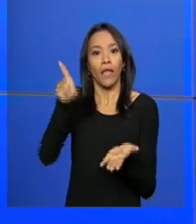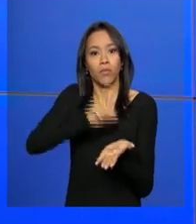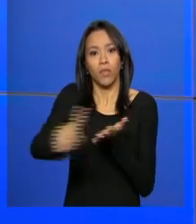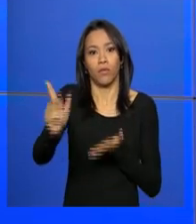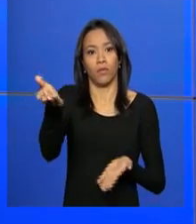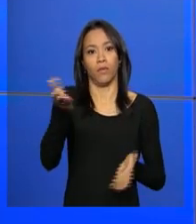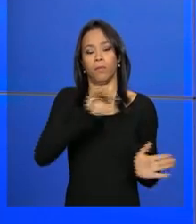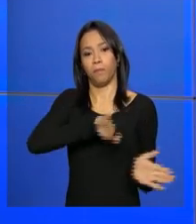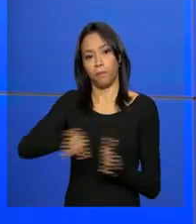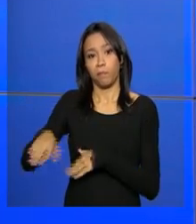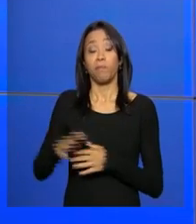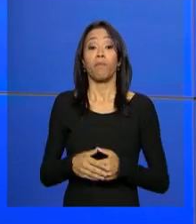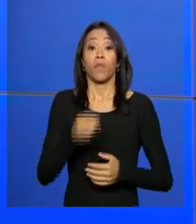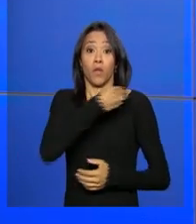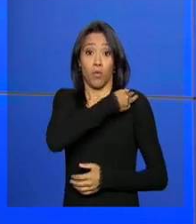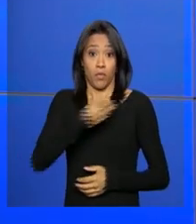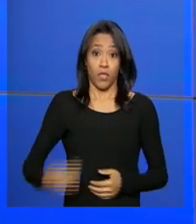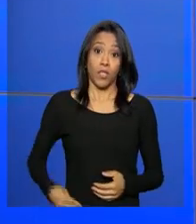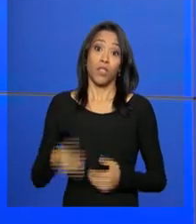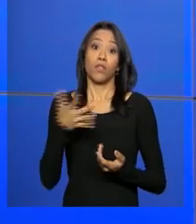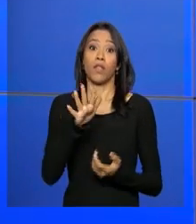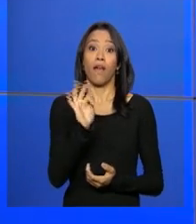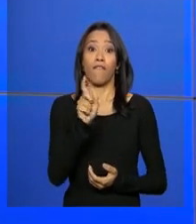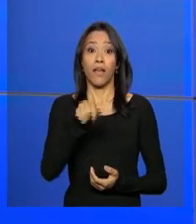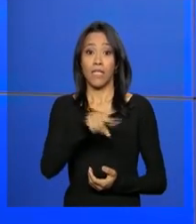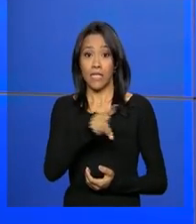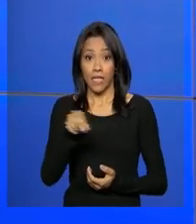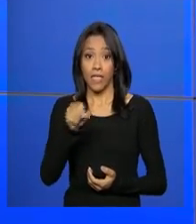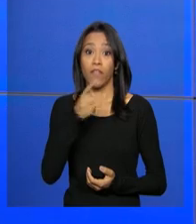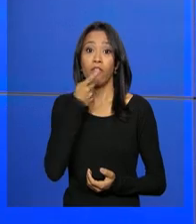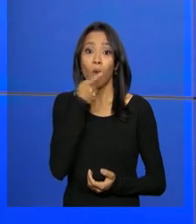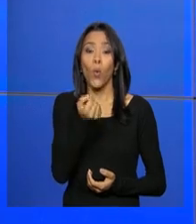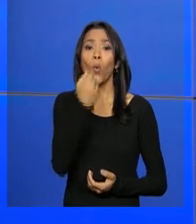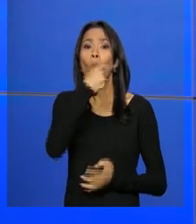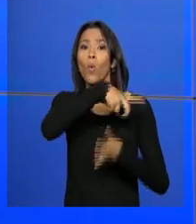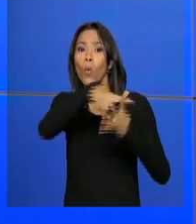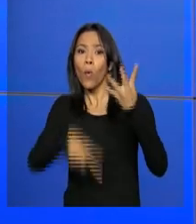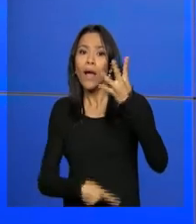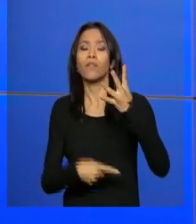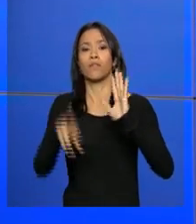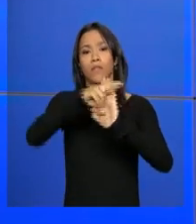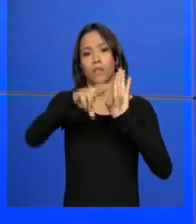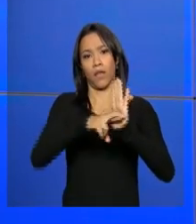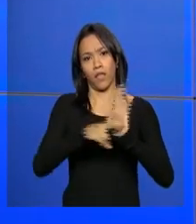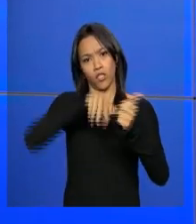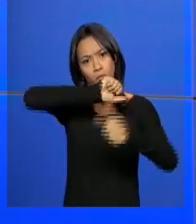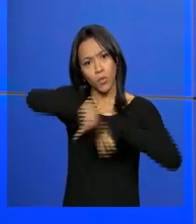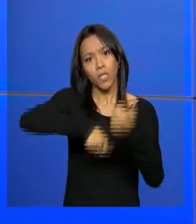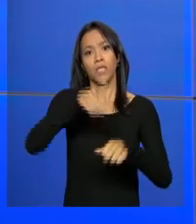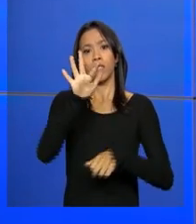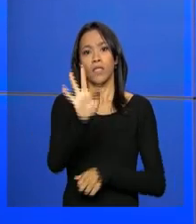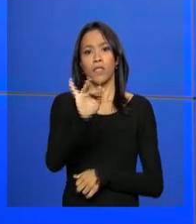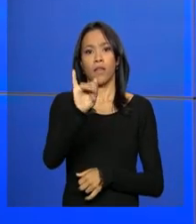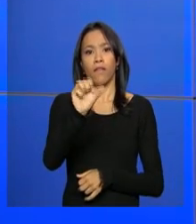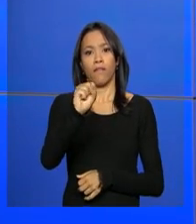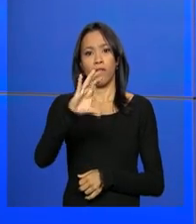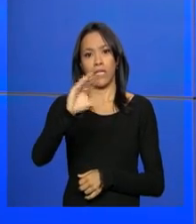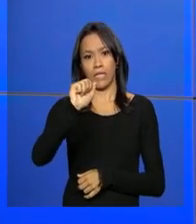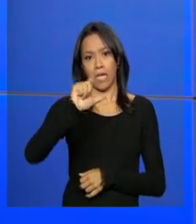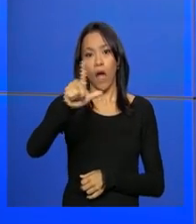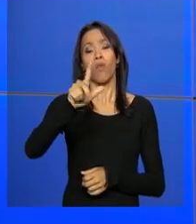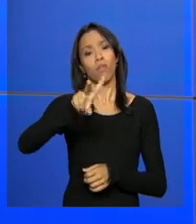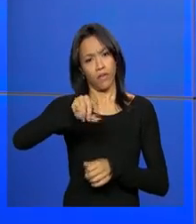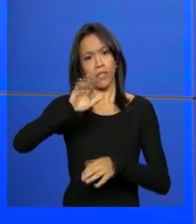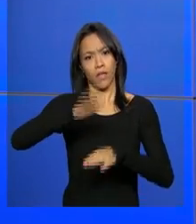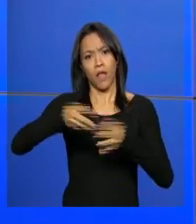O ministro da Fazenda, Nelson Barbosa, anunciou quatro medidas de reformas fiscais que serão encaminhadas ao Congresso